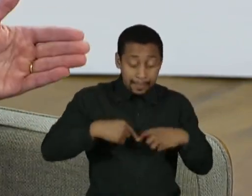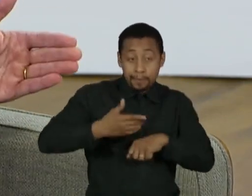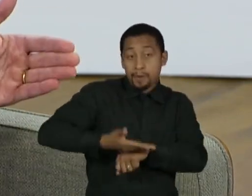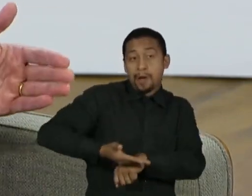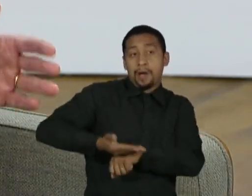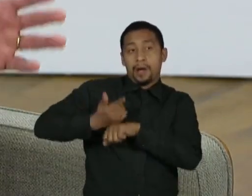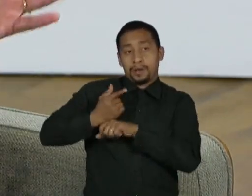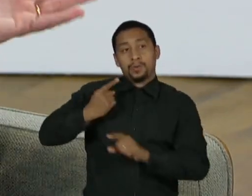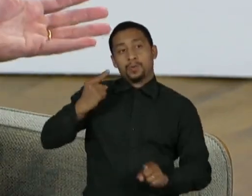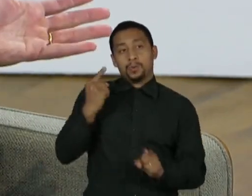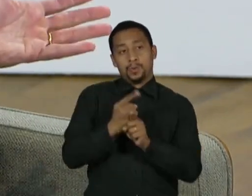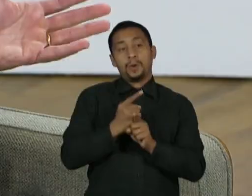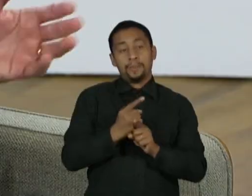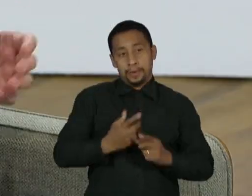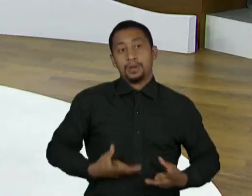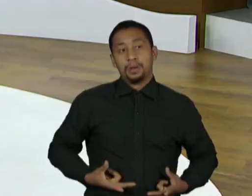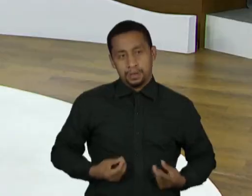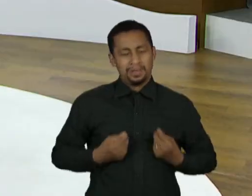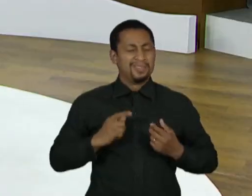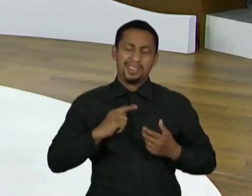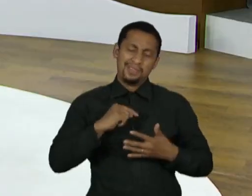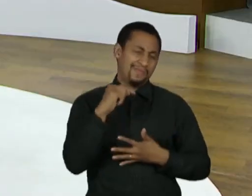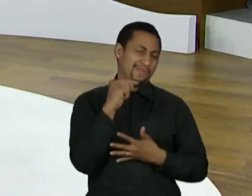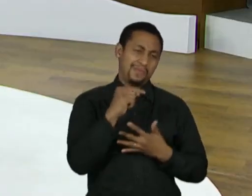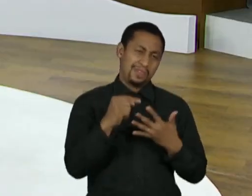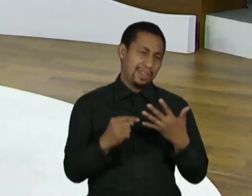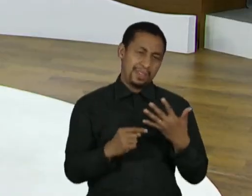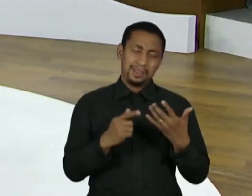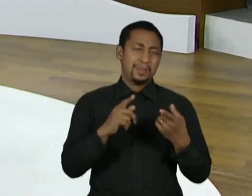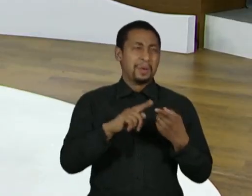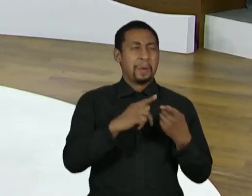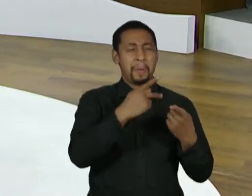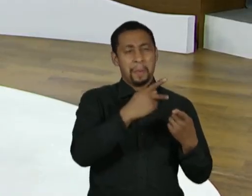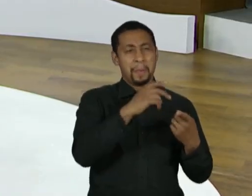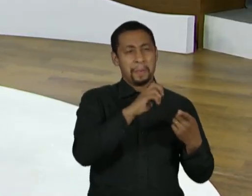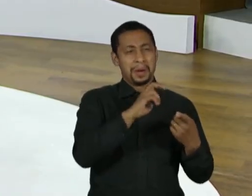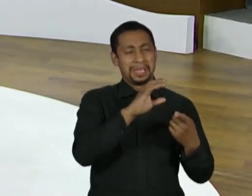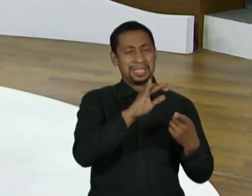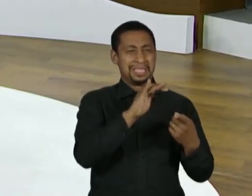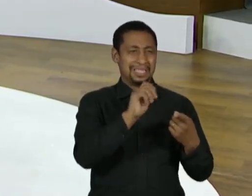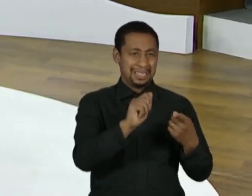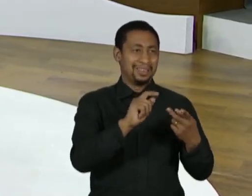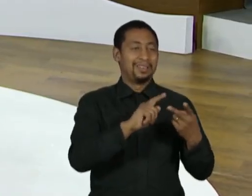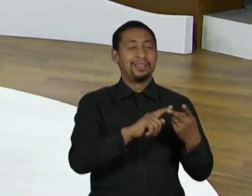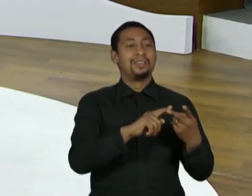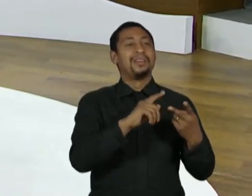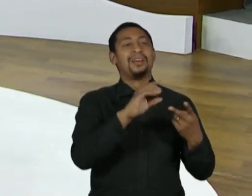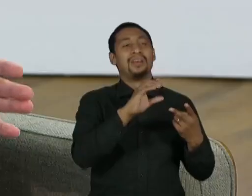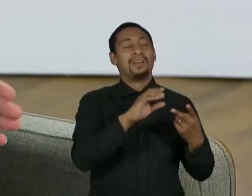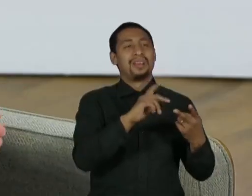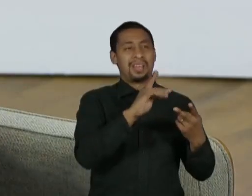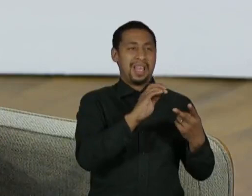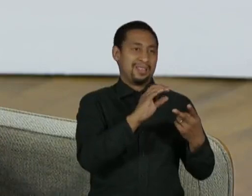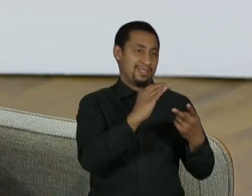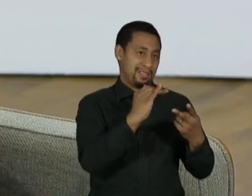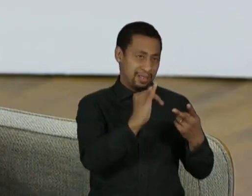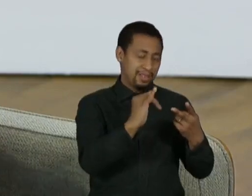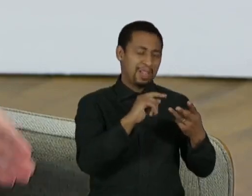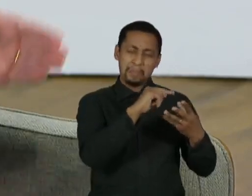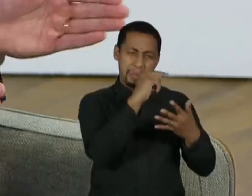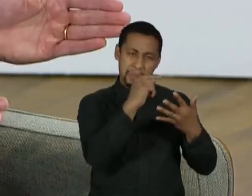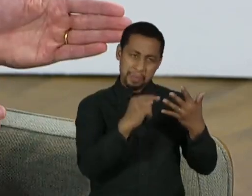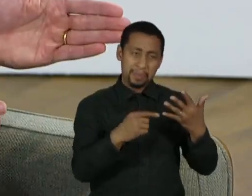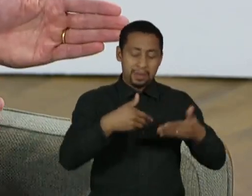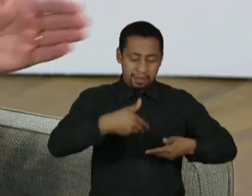hoje, vários exames, um chamado PANCEAR, outro DETECT-A, outro Cancer-Seek, que, em